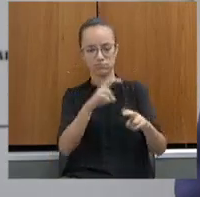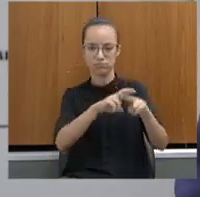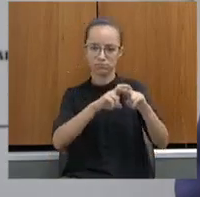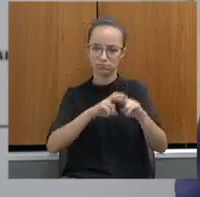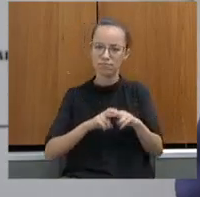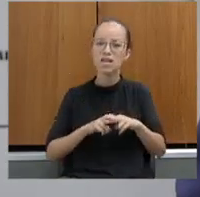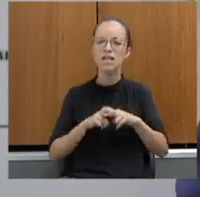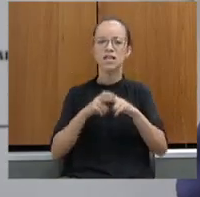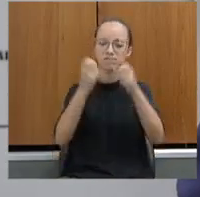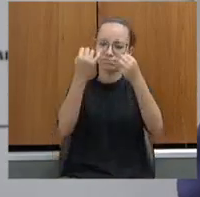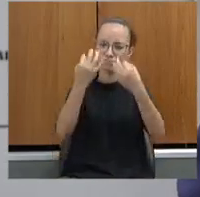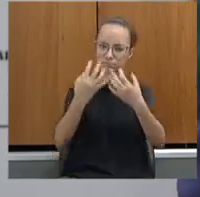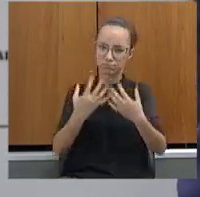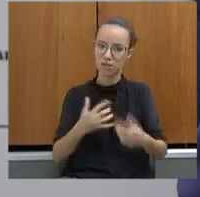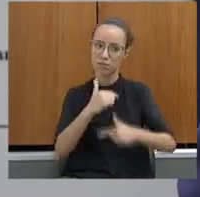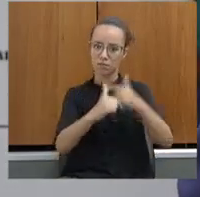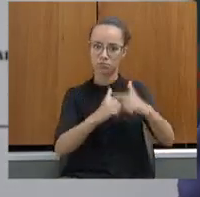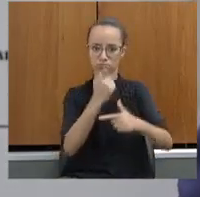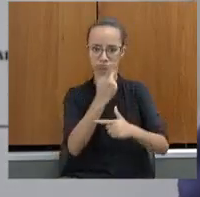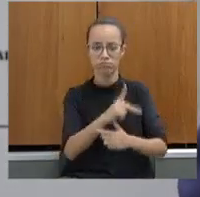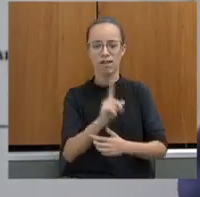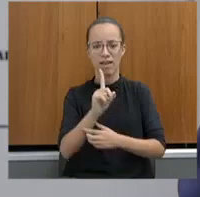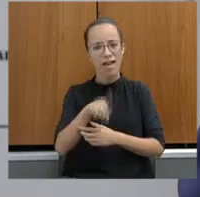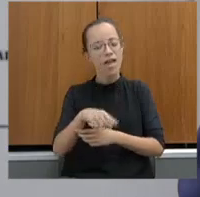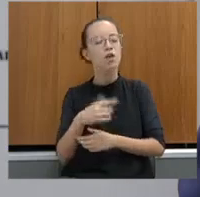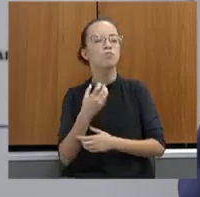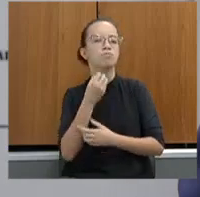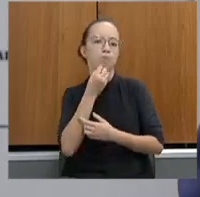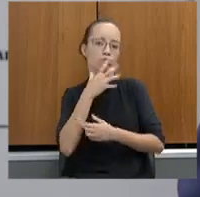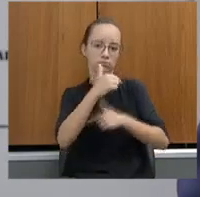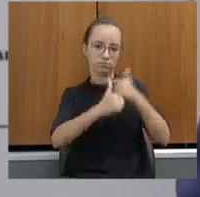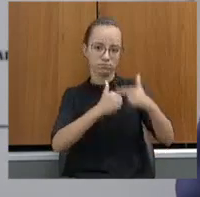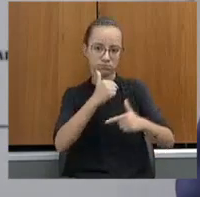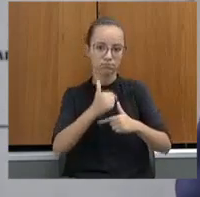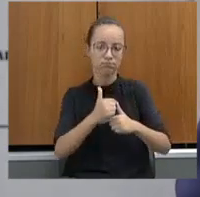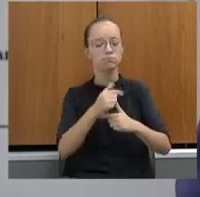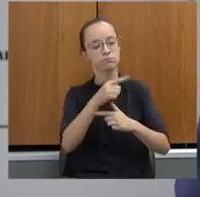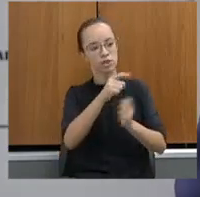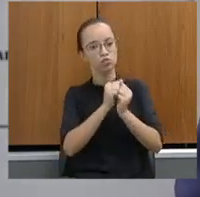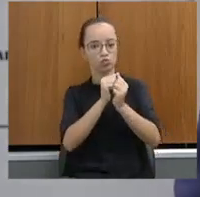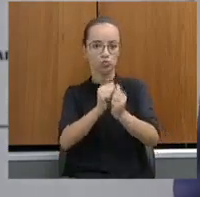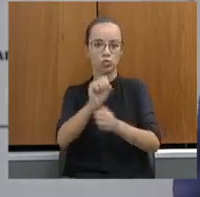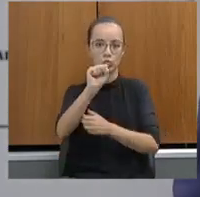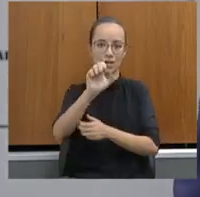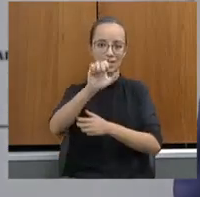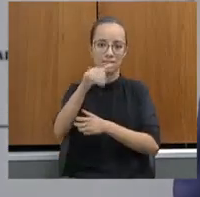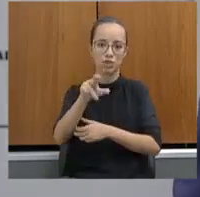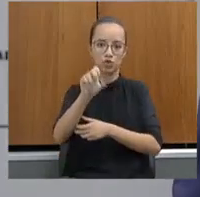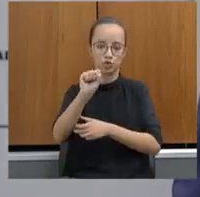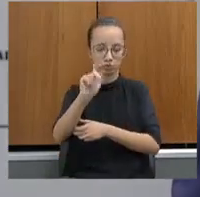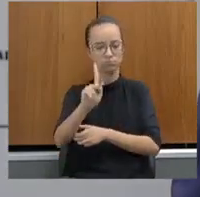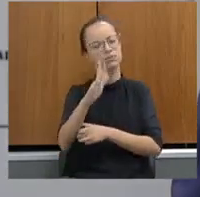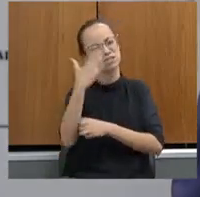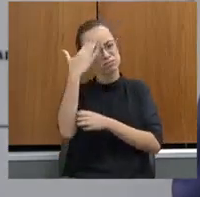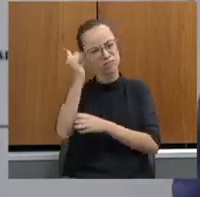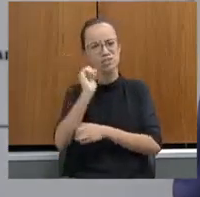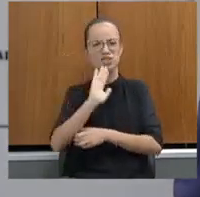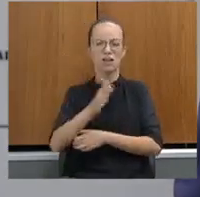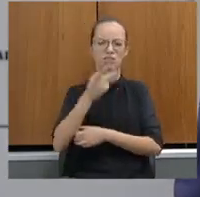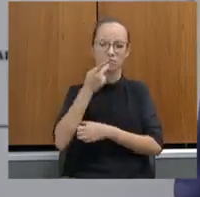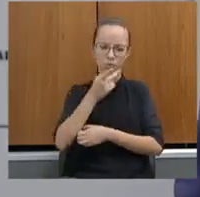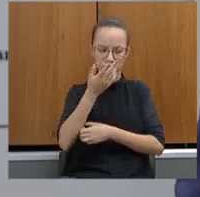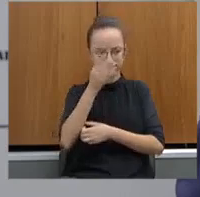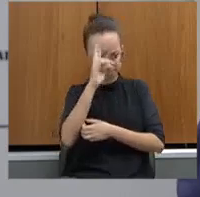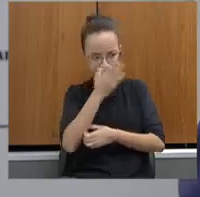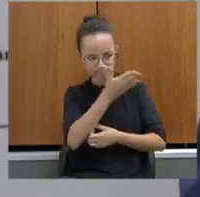explanação, pelo trabalho. A gente sabe que é um trabalho muito bem feito que o senhor faz à frente da SEJUSP. E eu sei que já foi abordado aqui pelo